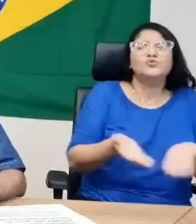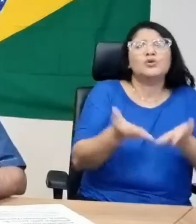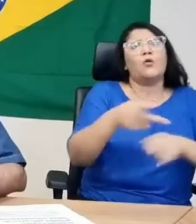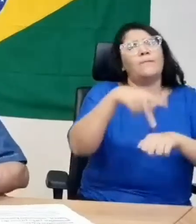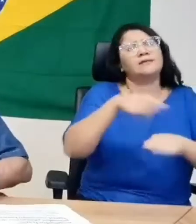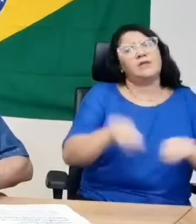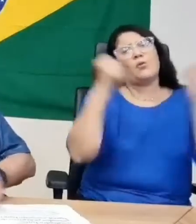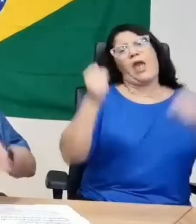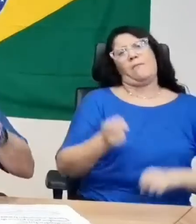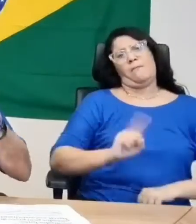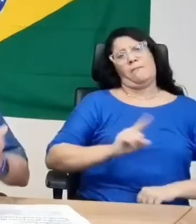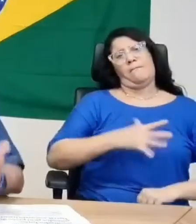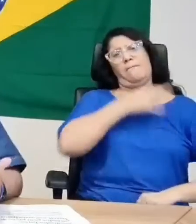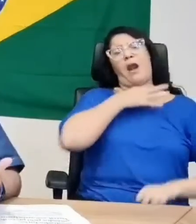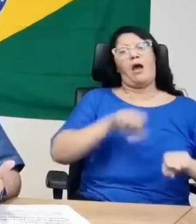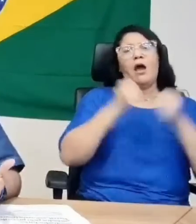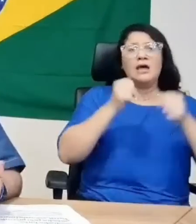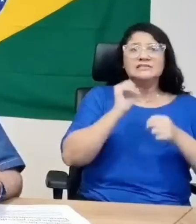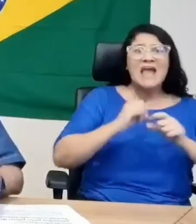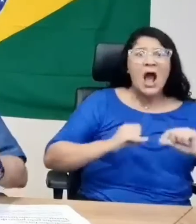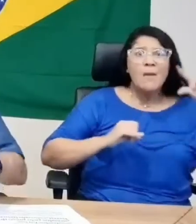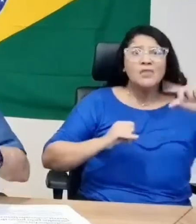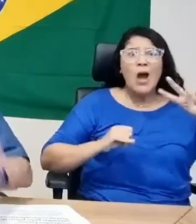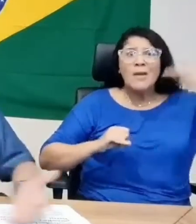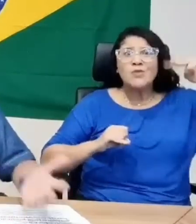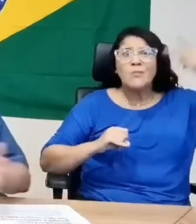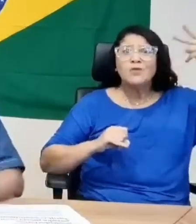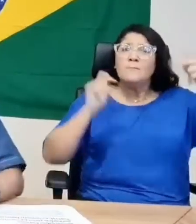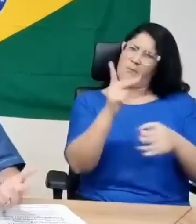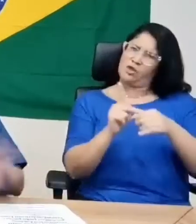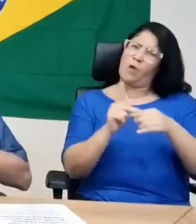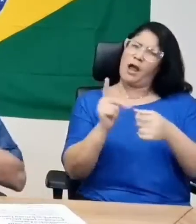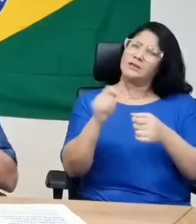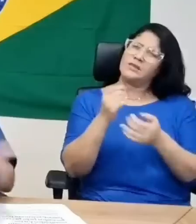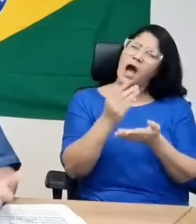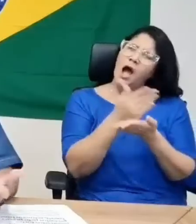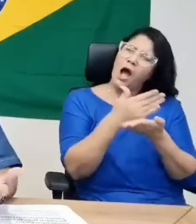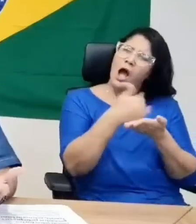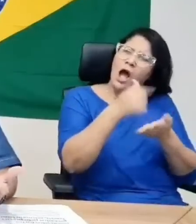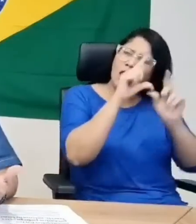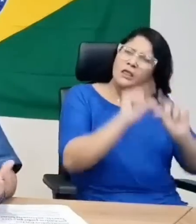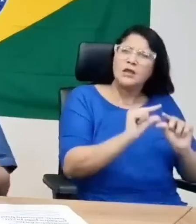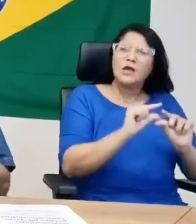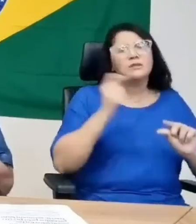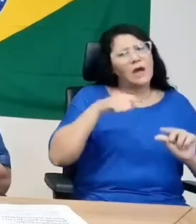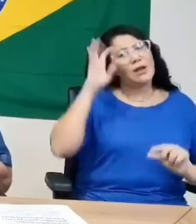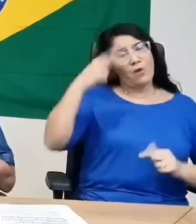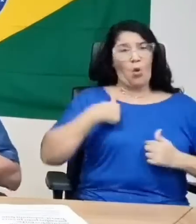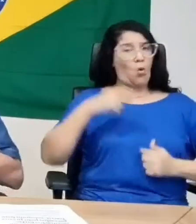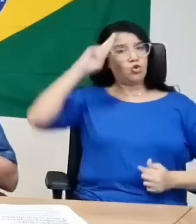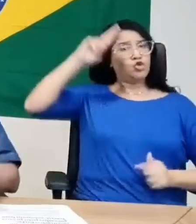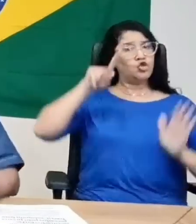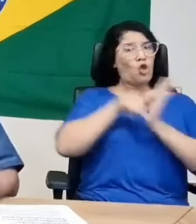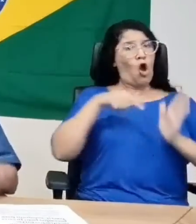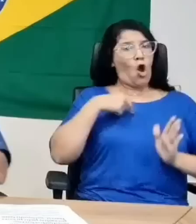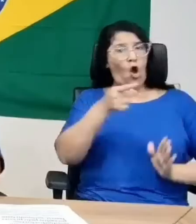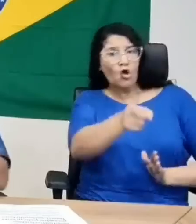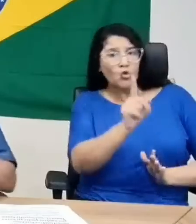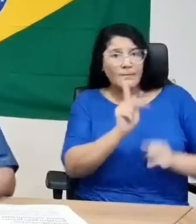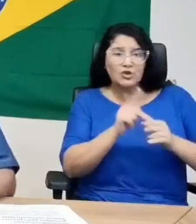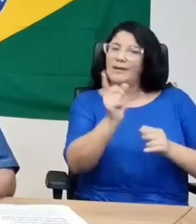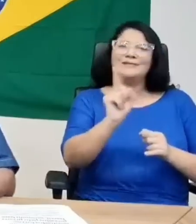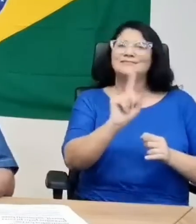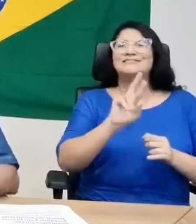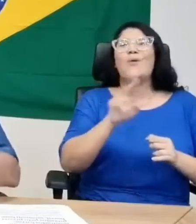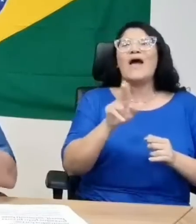quebrar. O Brasil, se tiver mais um aumento de combustível, pode quebrar o Brasil. Eu não sou doutor da Petrobras. A Petrobras não é uma estatal, é